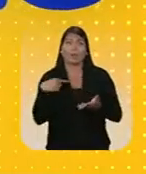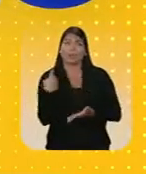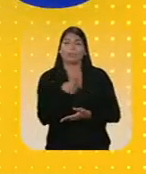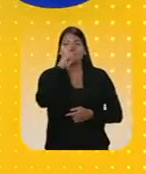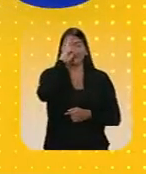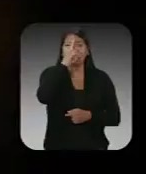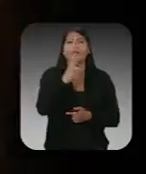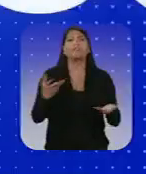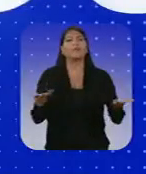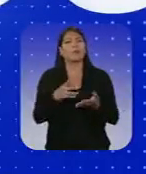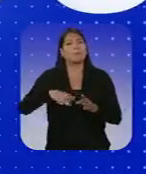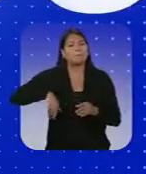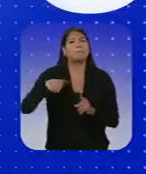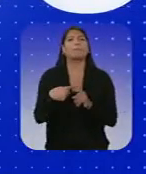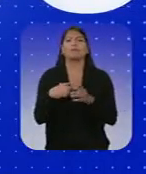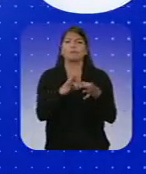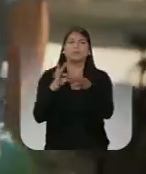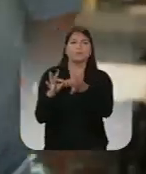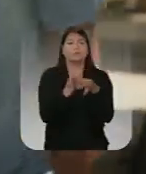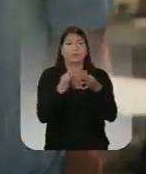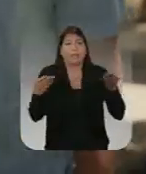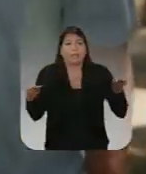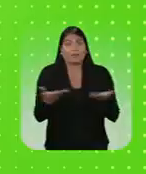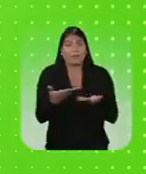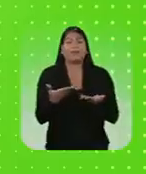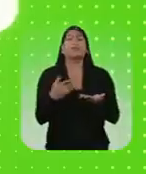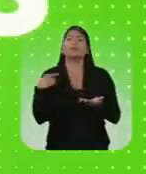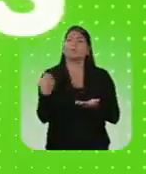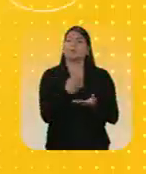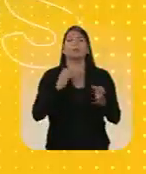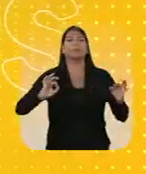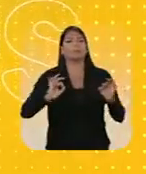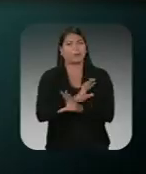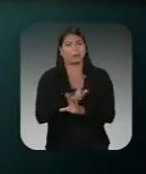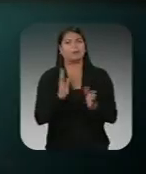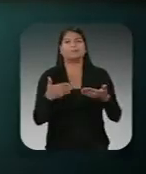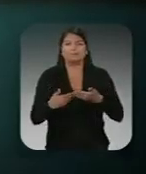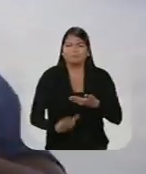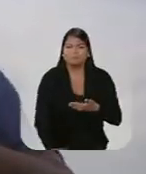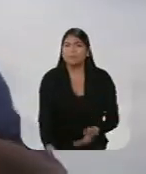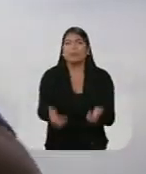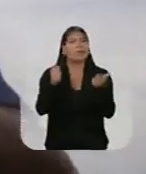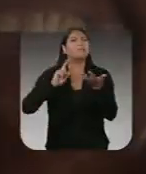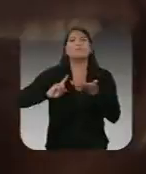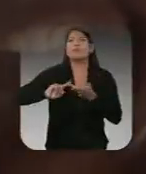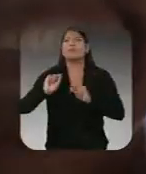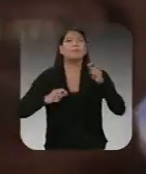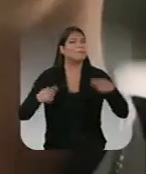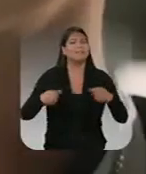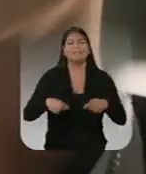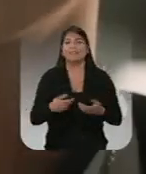ainda mais fortes e mais unidos. Agora estamos prontos para melhorar o que for